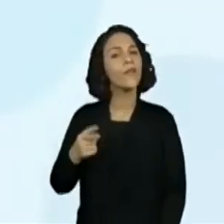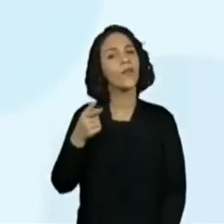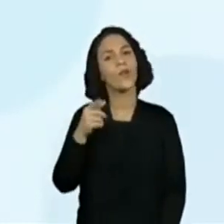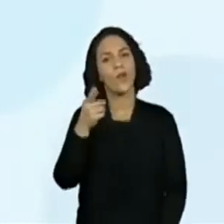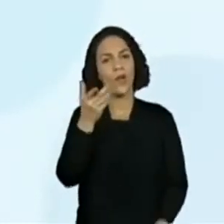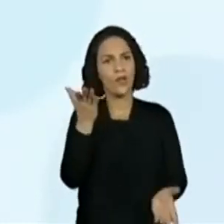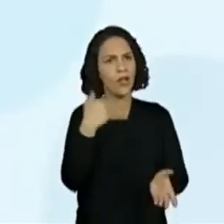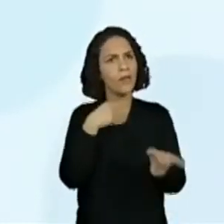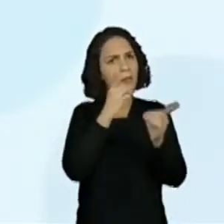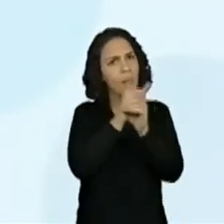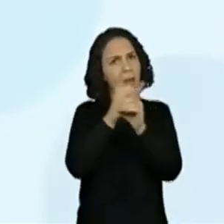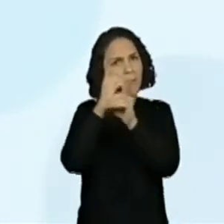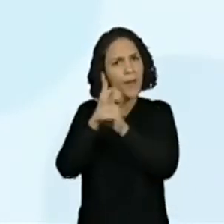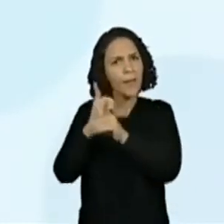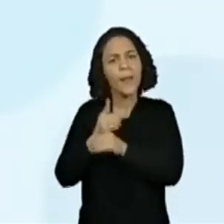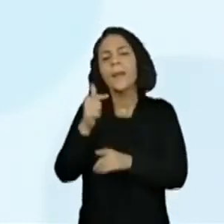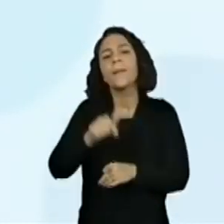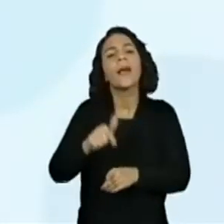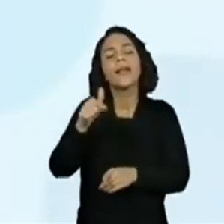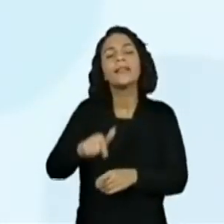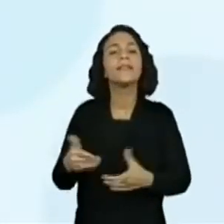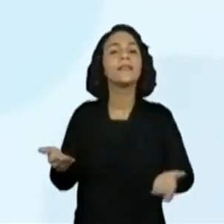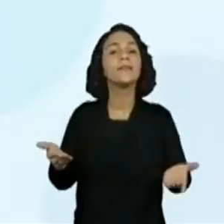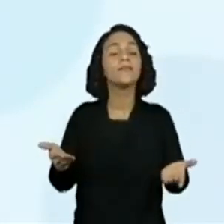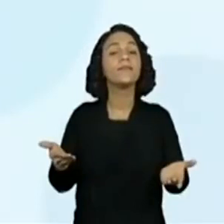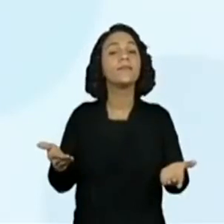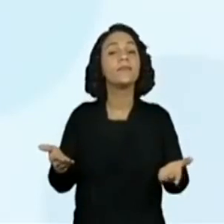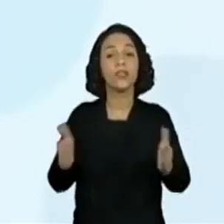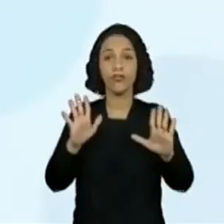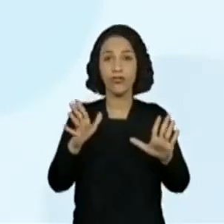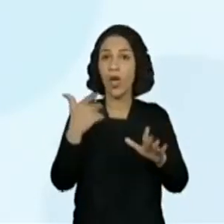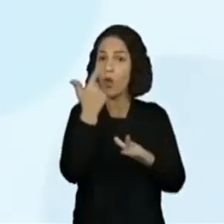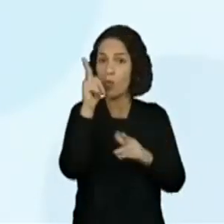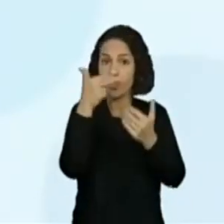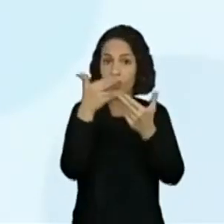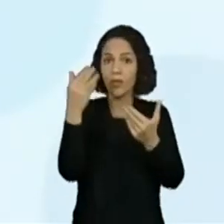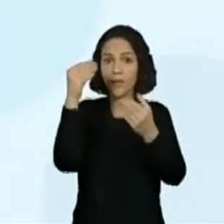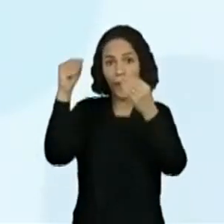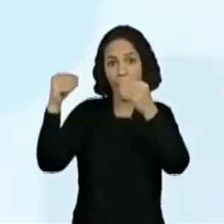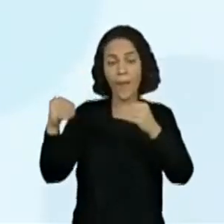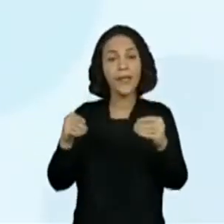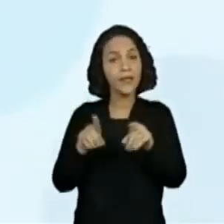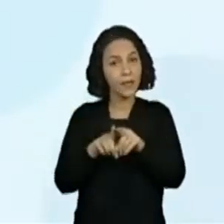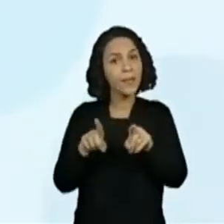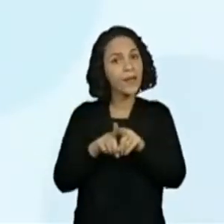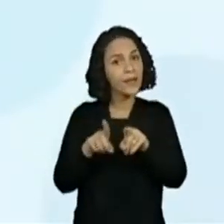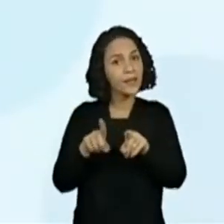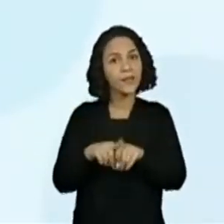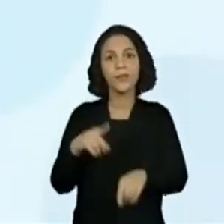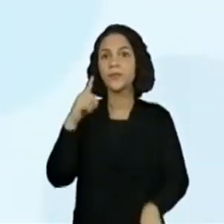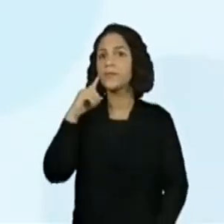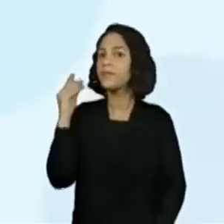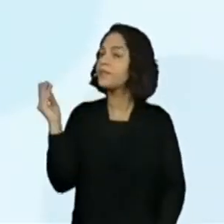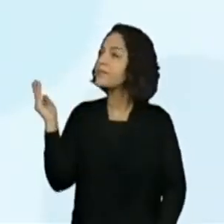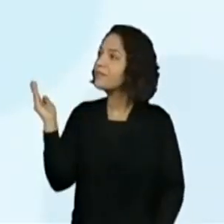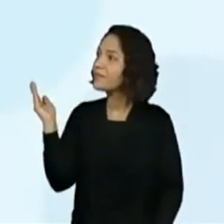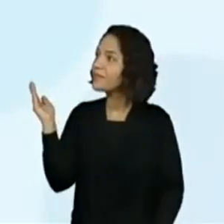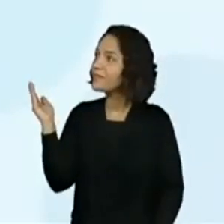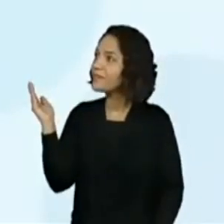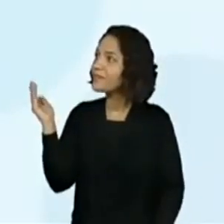achamos, o que mais aparece? Porque nós marcamos outros pontos e ficou algumas marcas de leitura